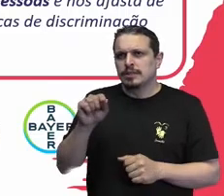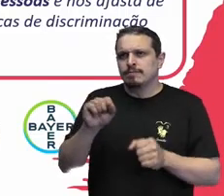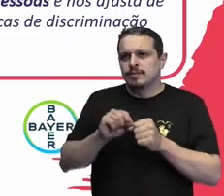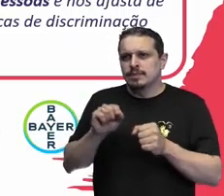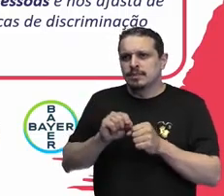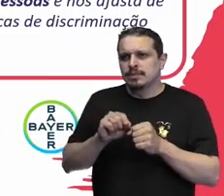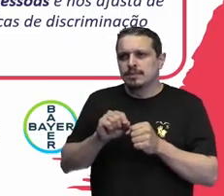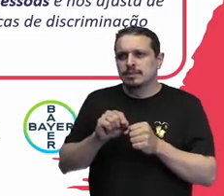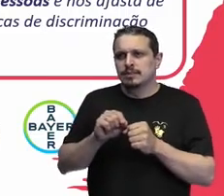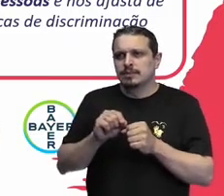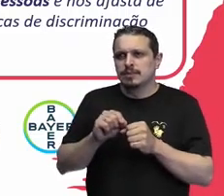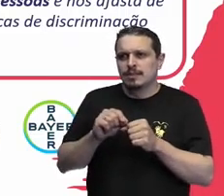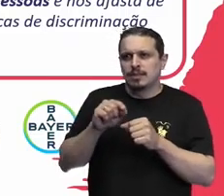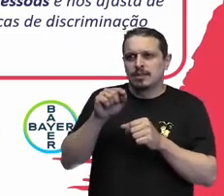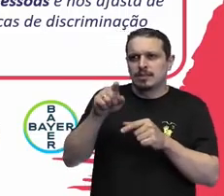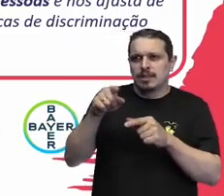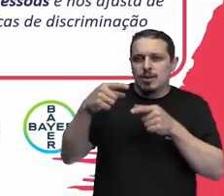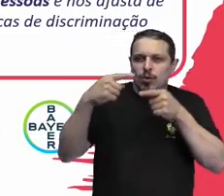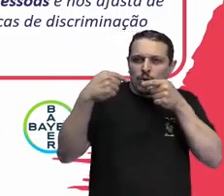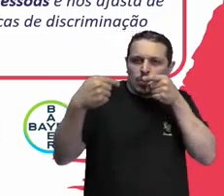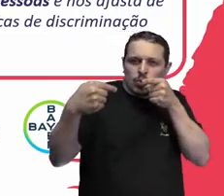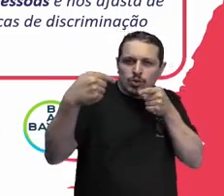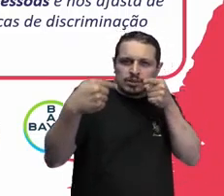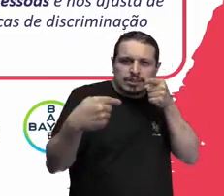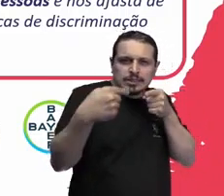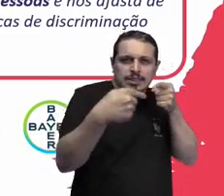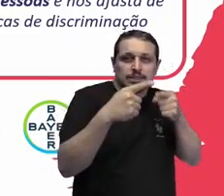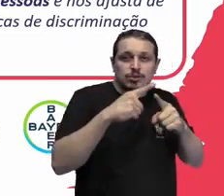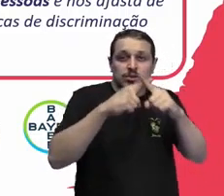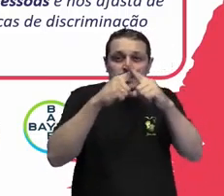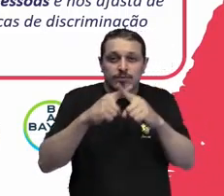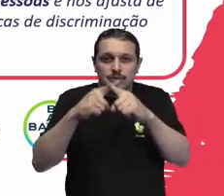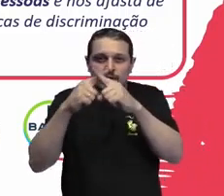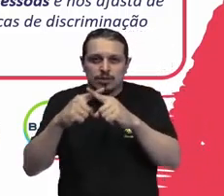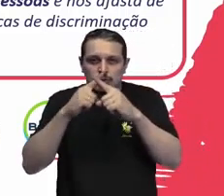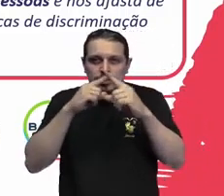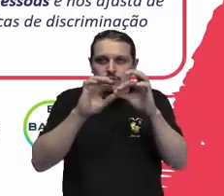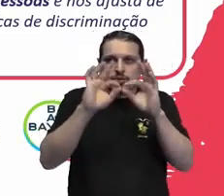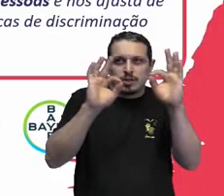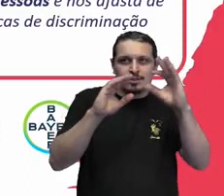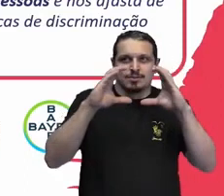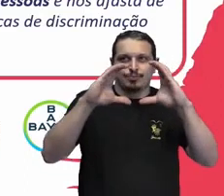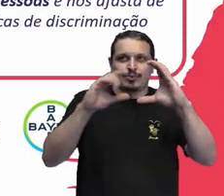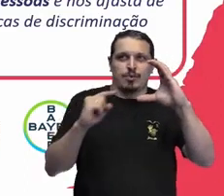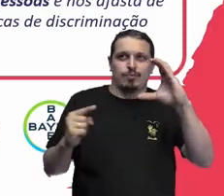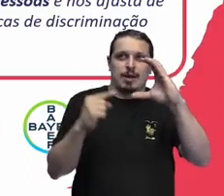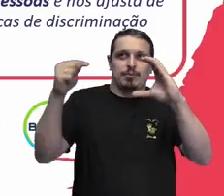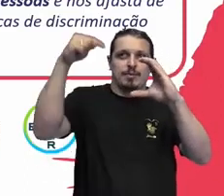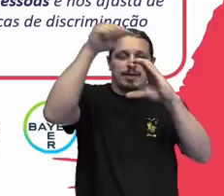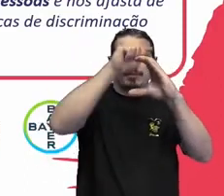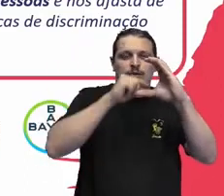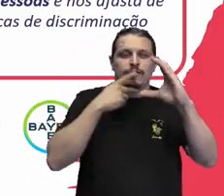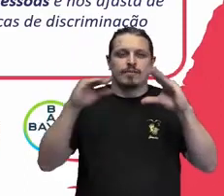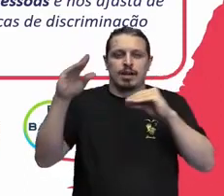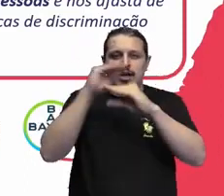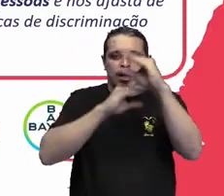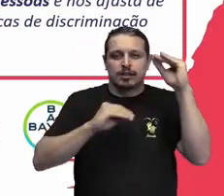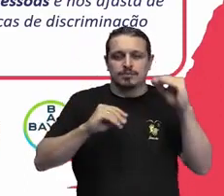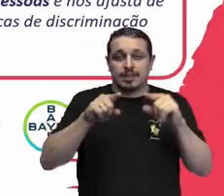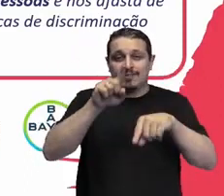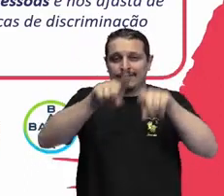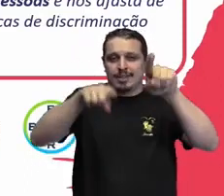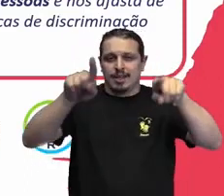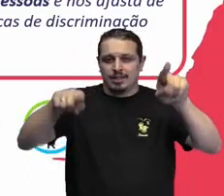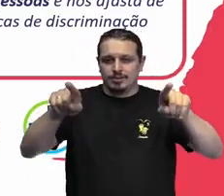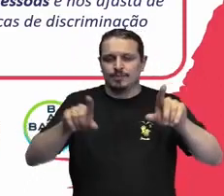Aquelas organizações que não estiverem preparadas para lidar com a diversidade da nossa sociedade e